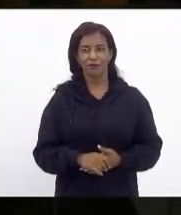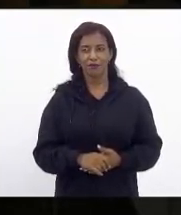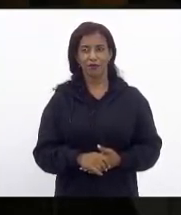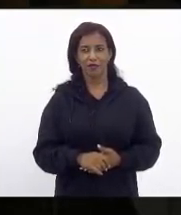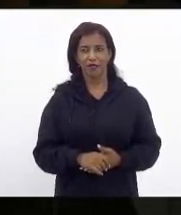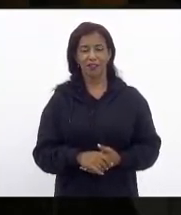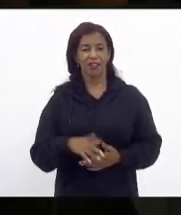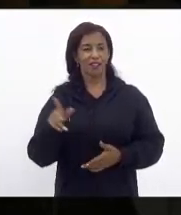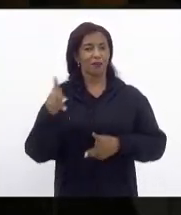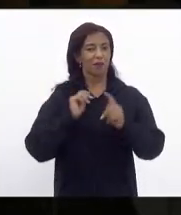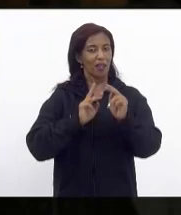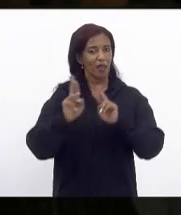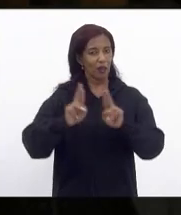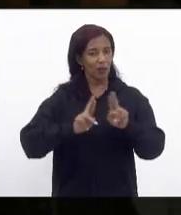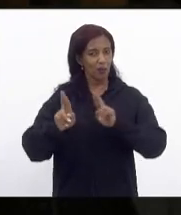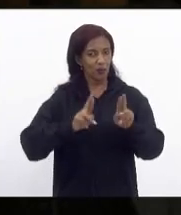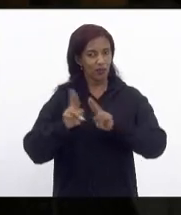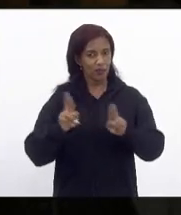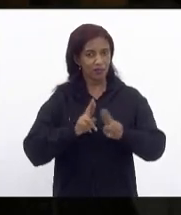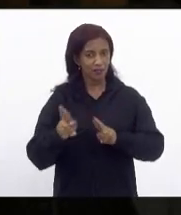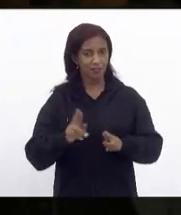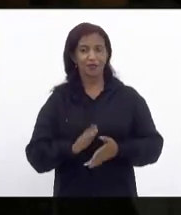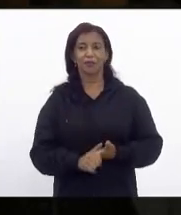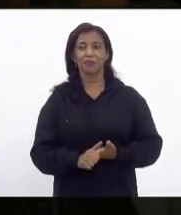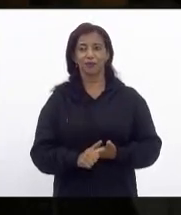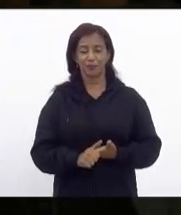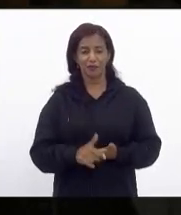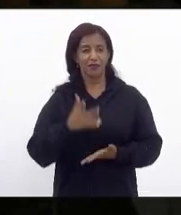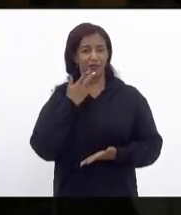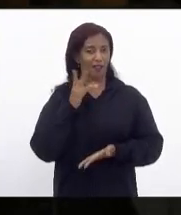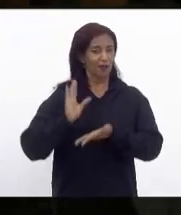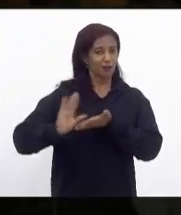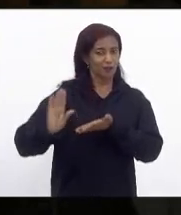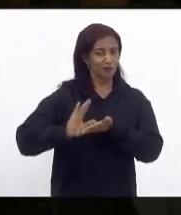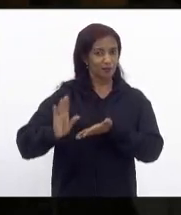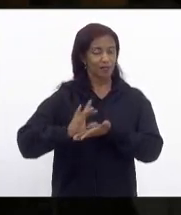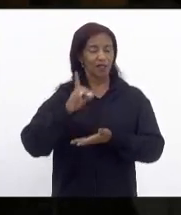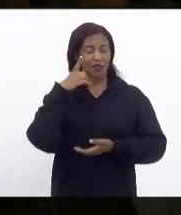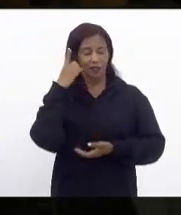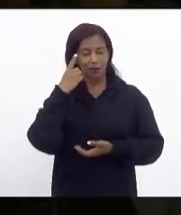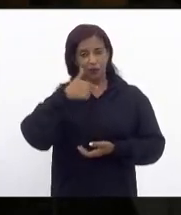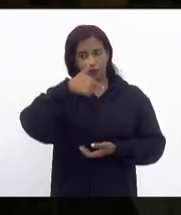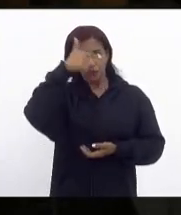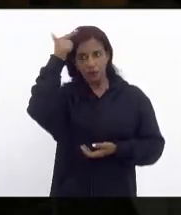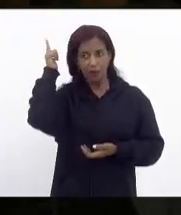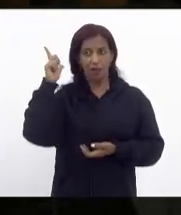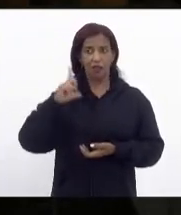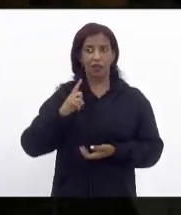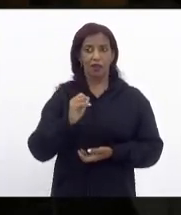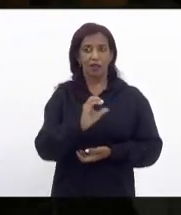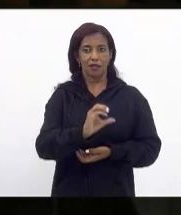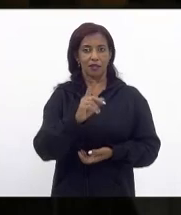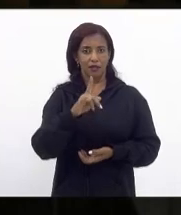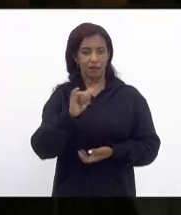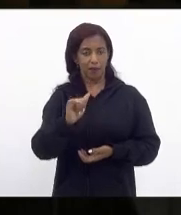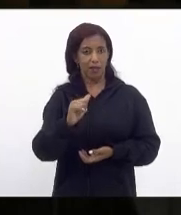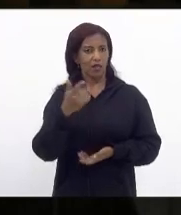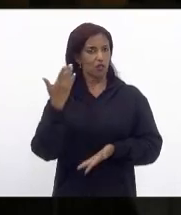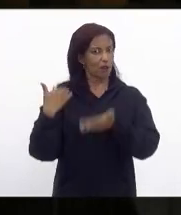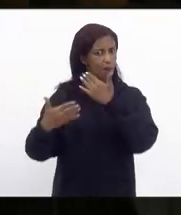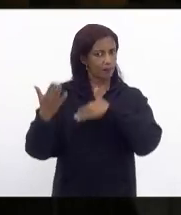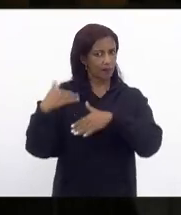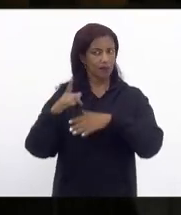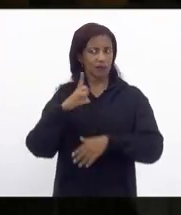fortalecer o sistema de regulação aliás a sacada já deu uma importante contribuição deputado Luiz Paulo houve uma CPI na legislatura passada